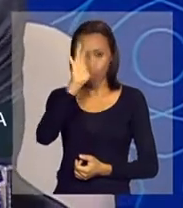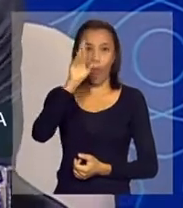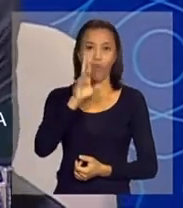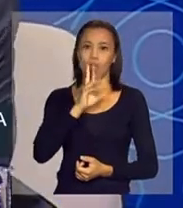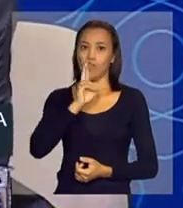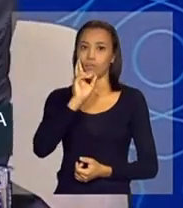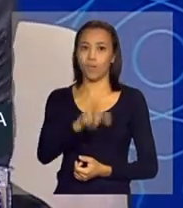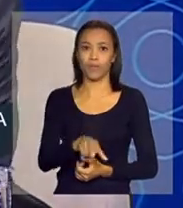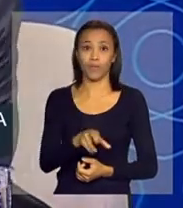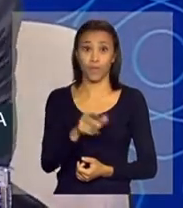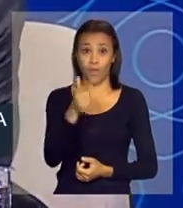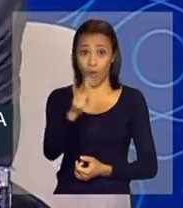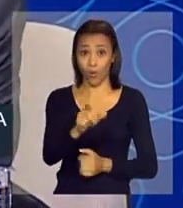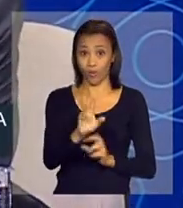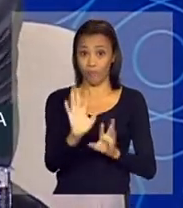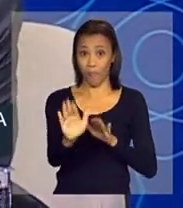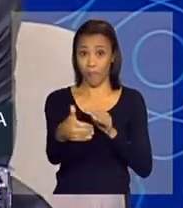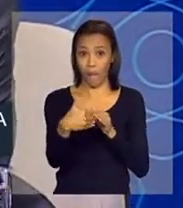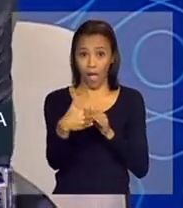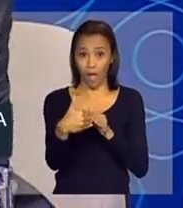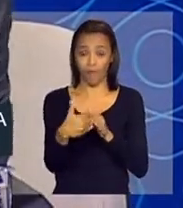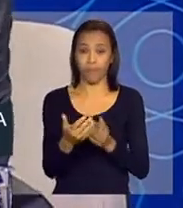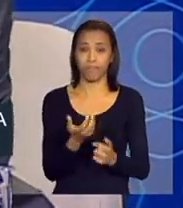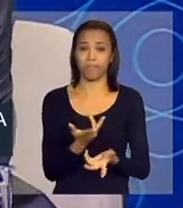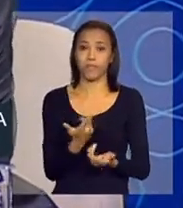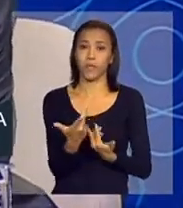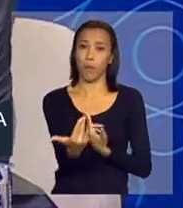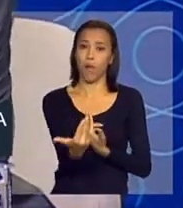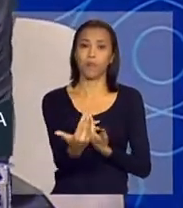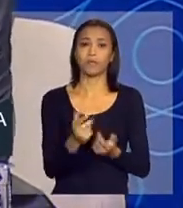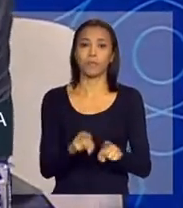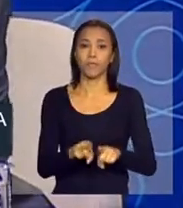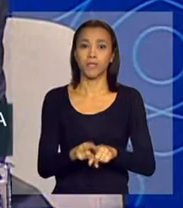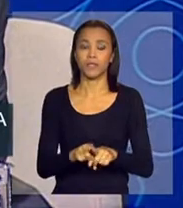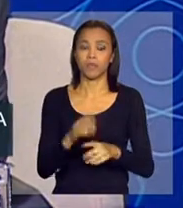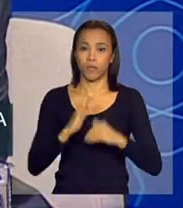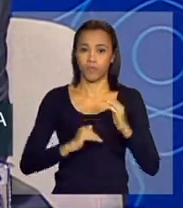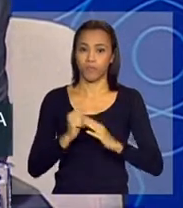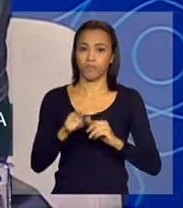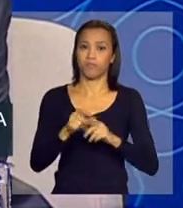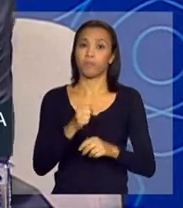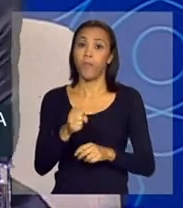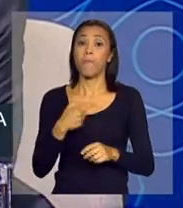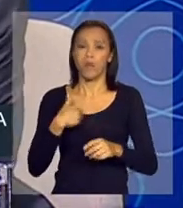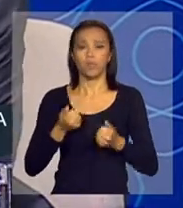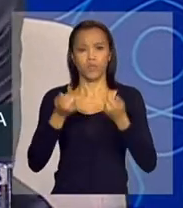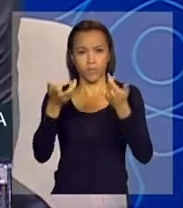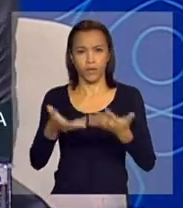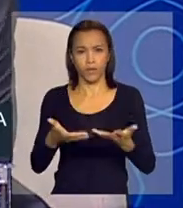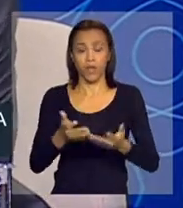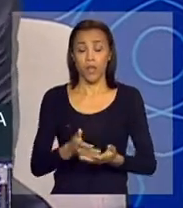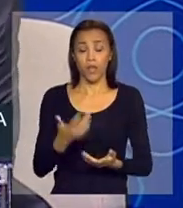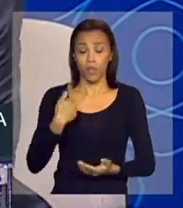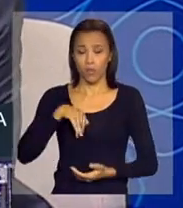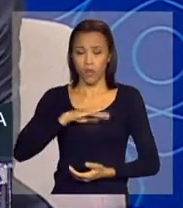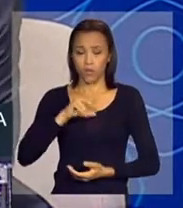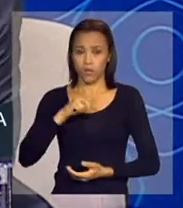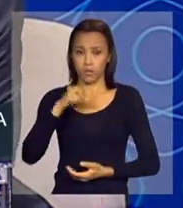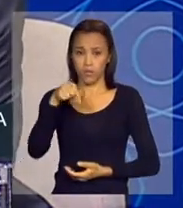perguntas de jornalistas, que ele tem um dom particular, mas eu dou uma informação concreta. Nós estamos tendo aqui,